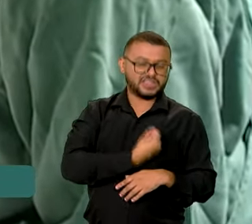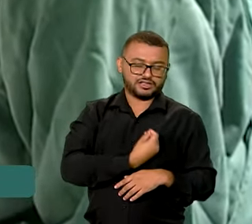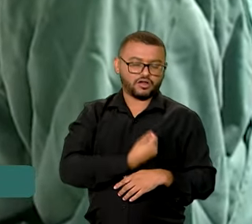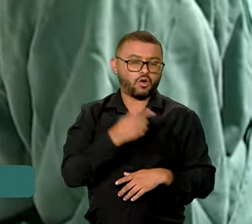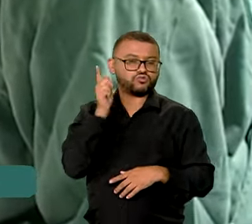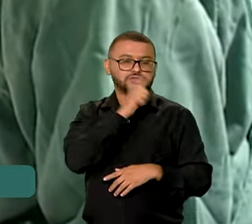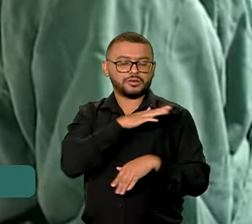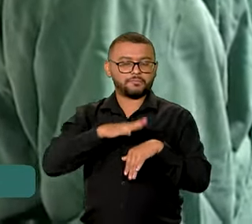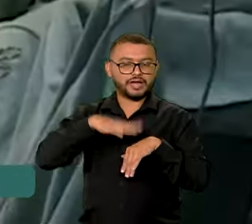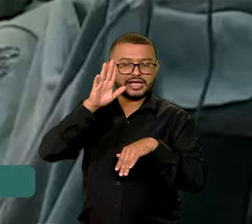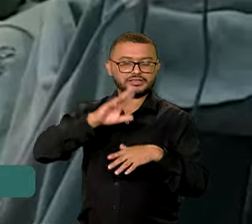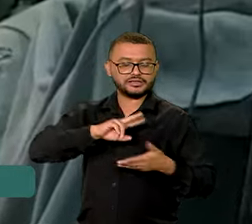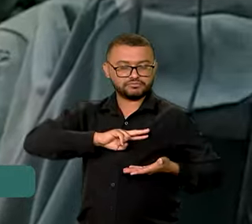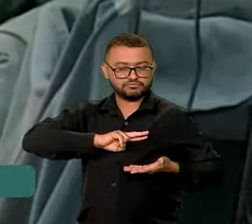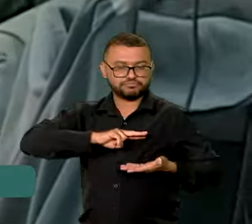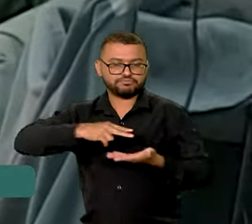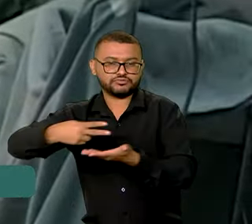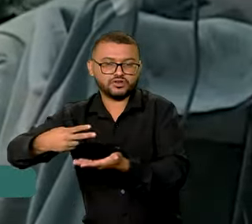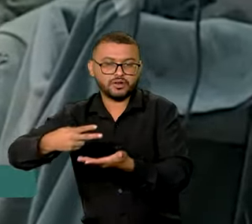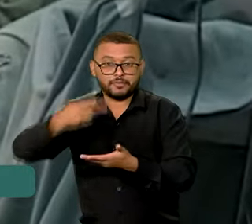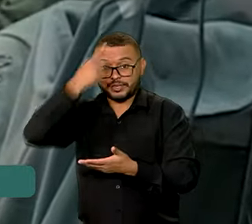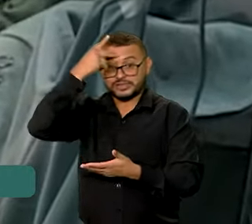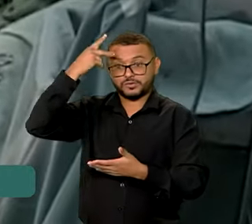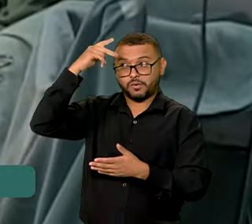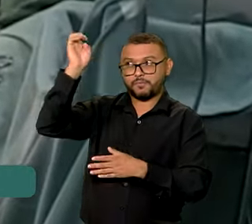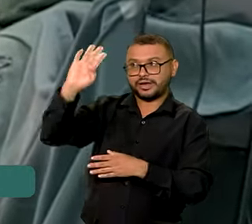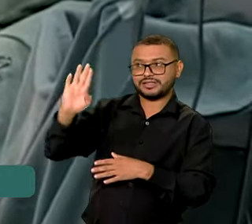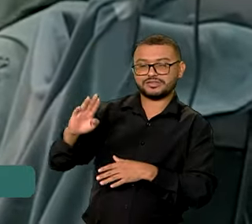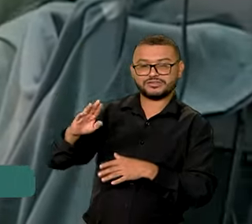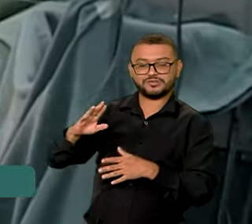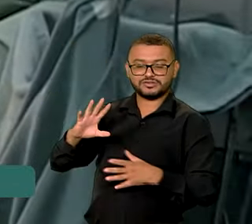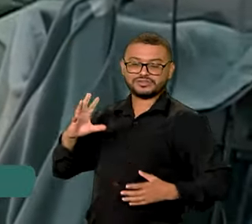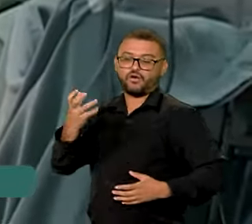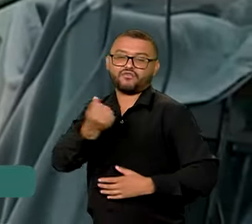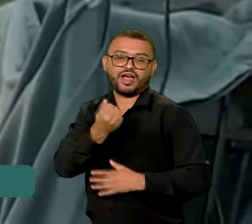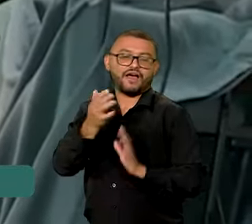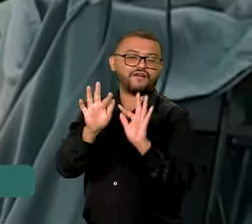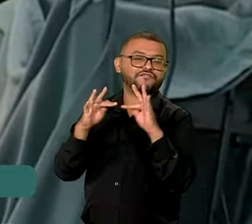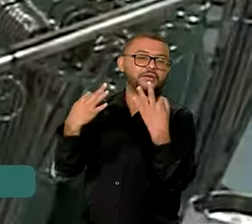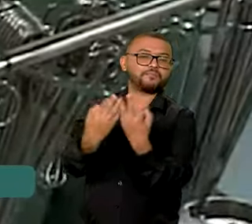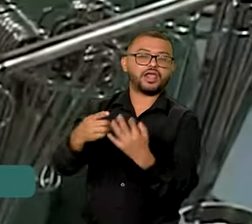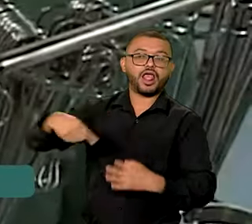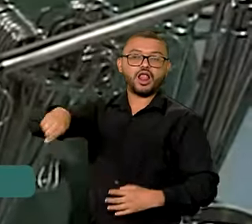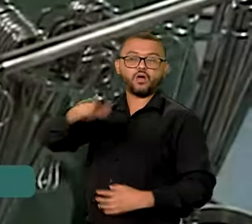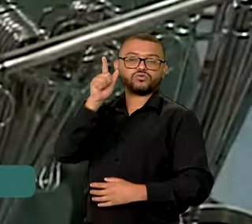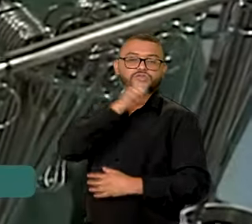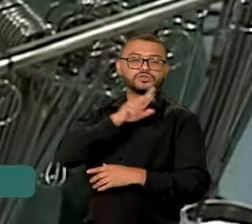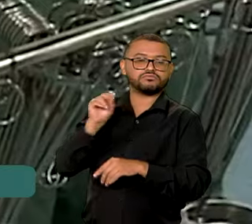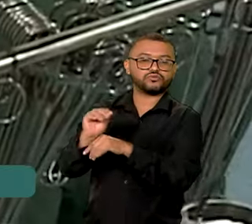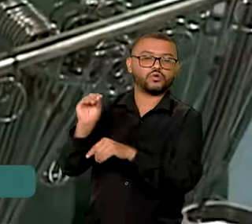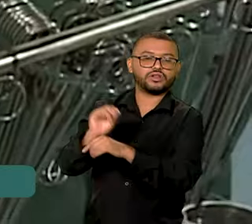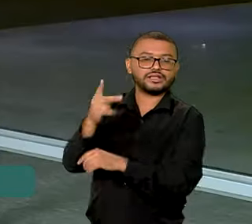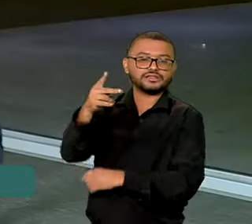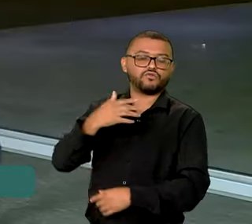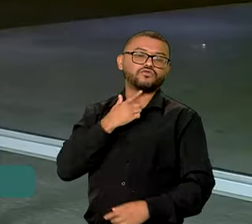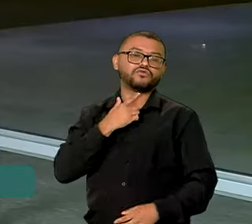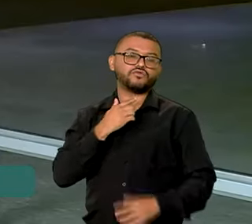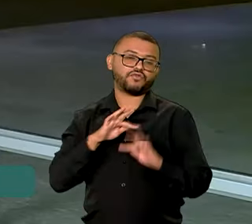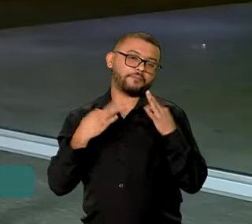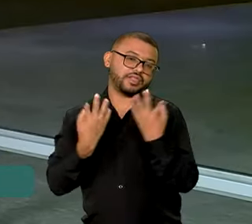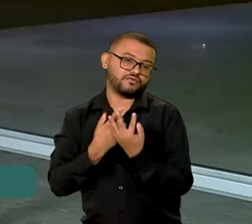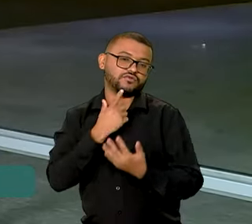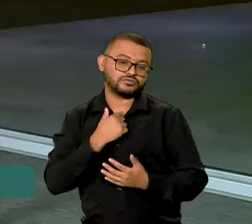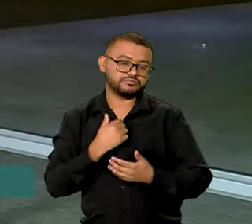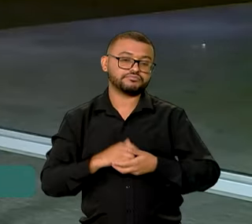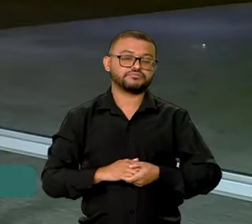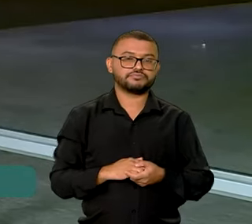sobretudo, levar vida na vida do povo brasileiro e ajudar muitas famílias a poderem cuidar dos seus entes queridos. Segundo o